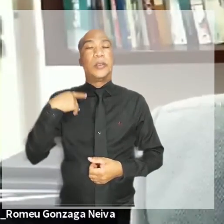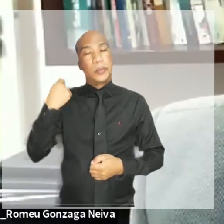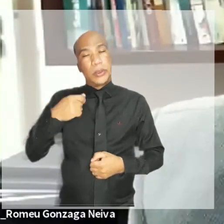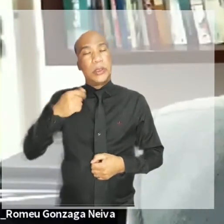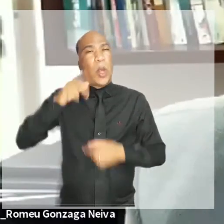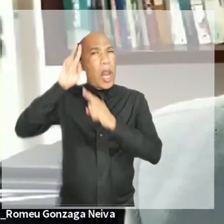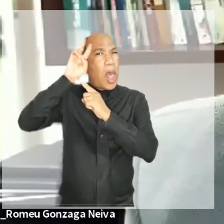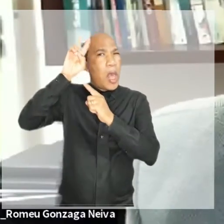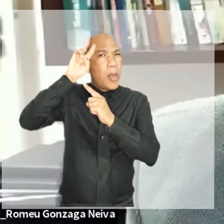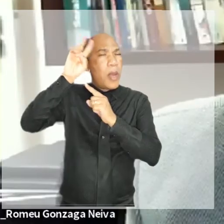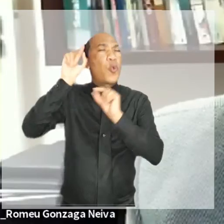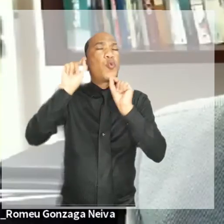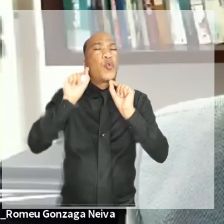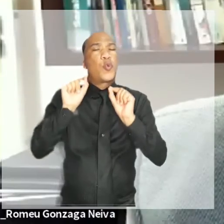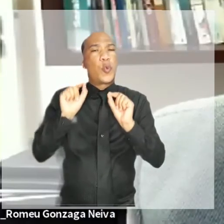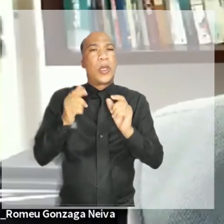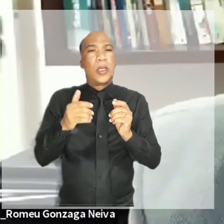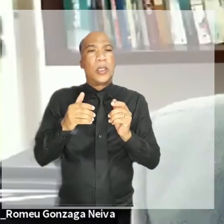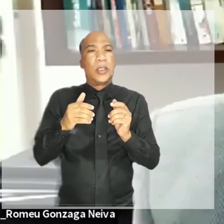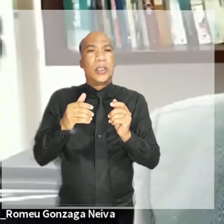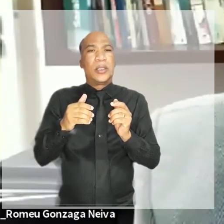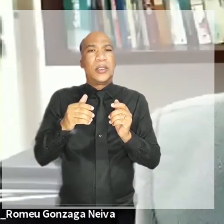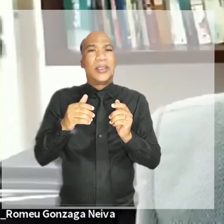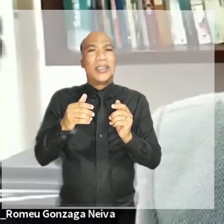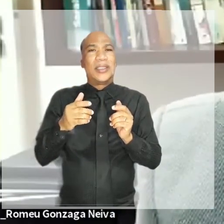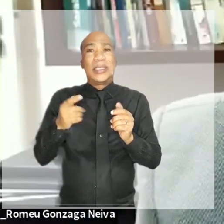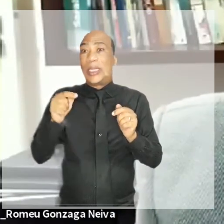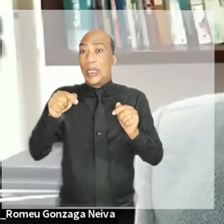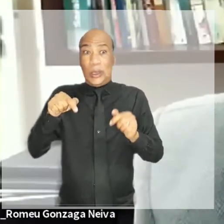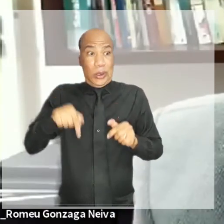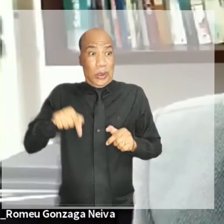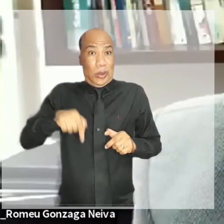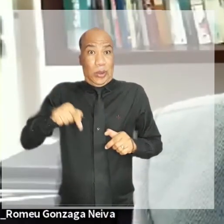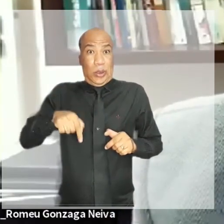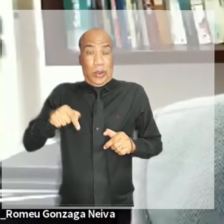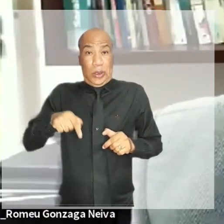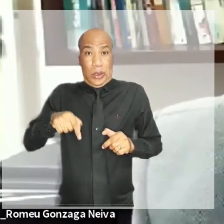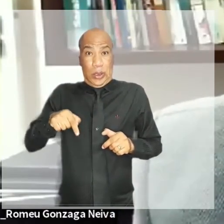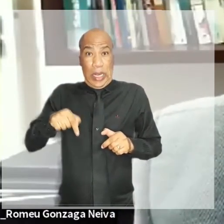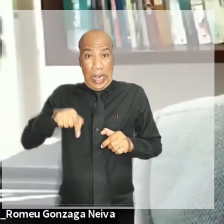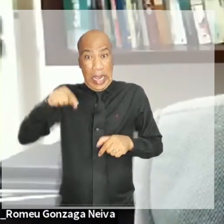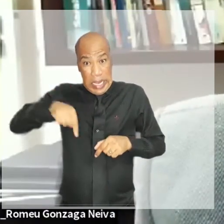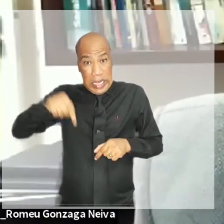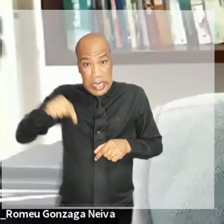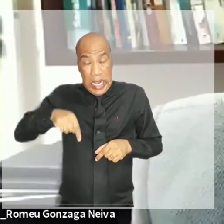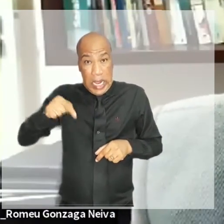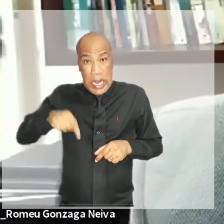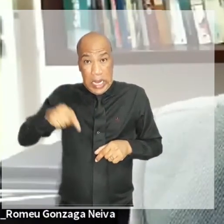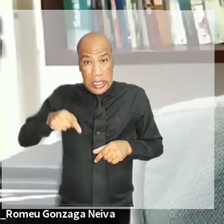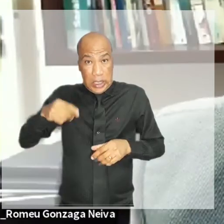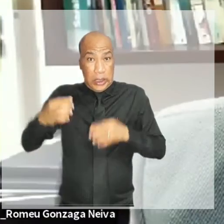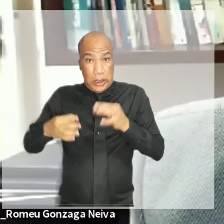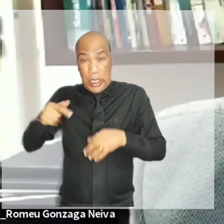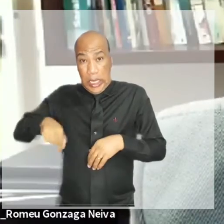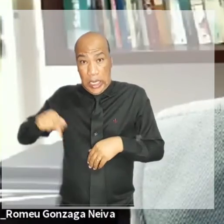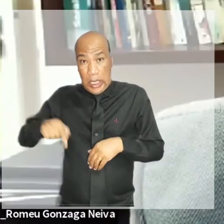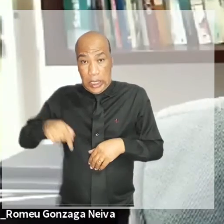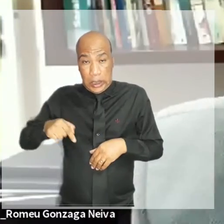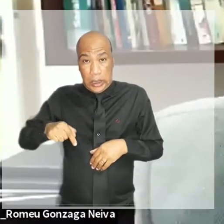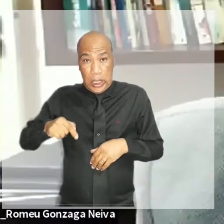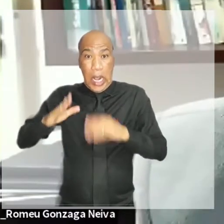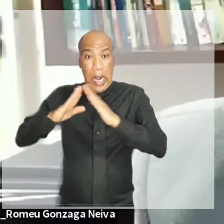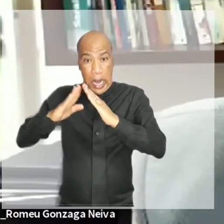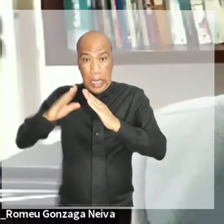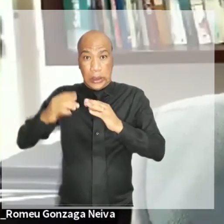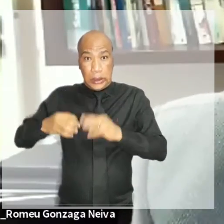o incidente de que esse tribunal foi vítima no último fim de semana. Para aqueles que ainda não